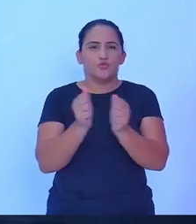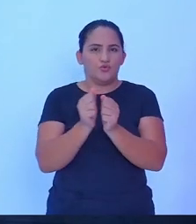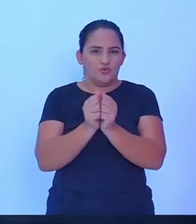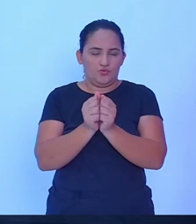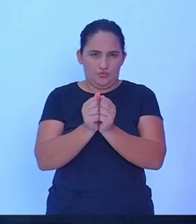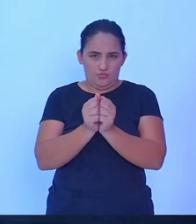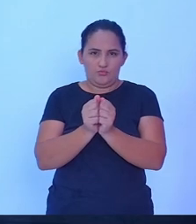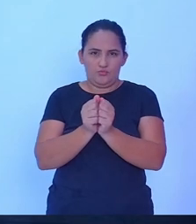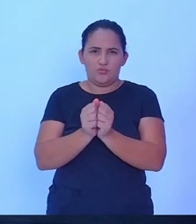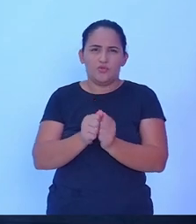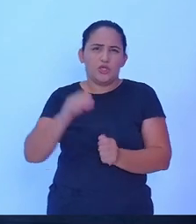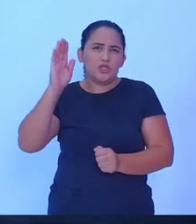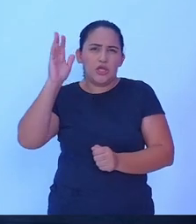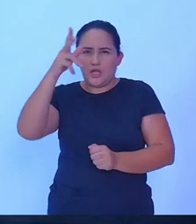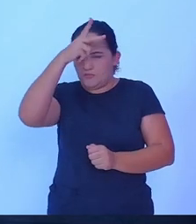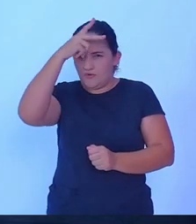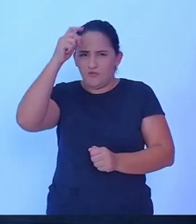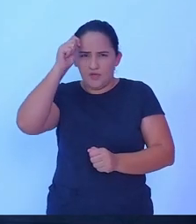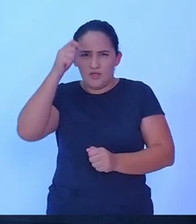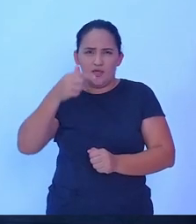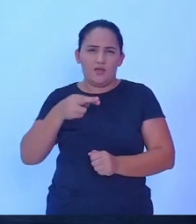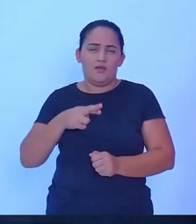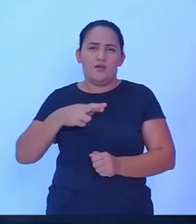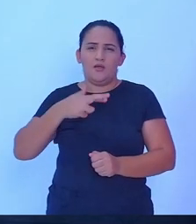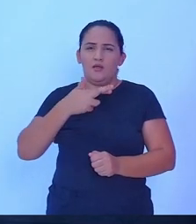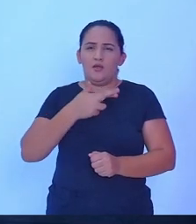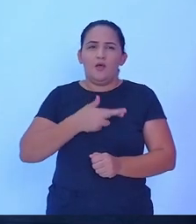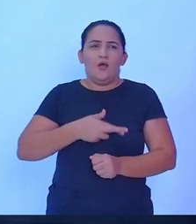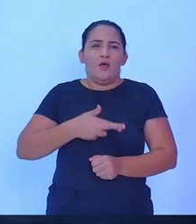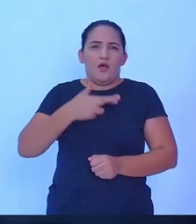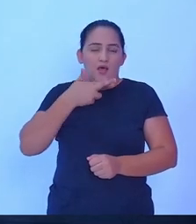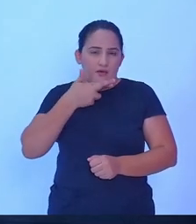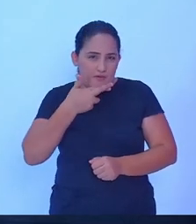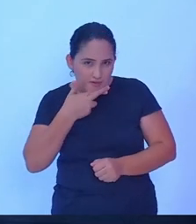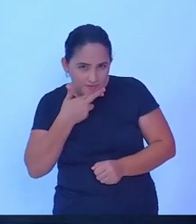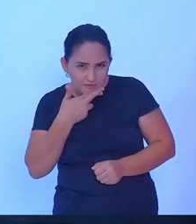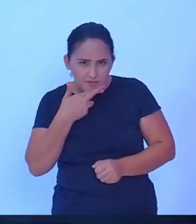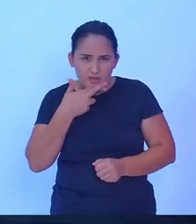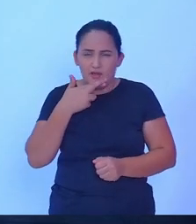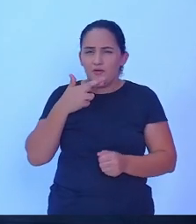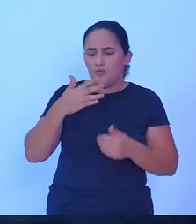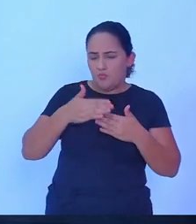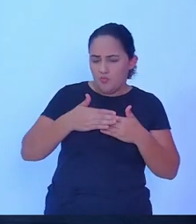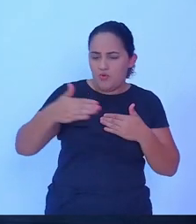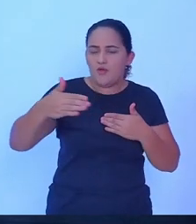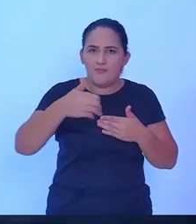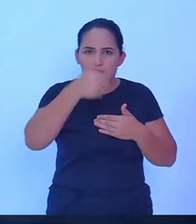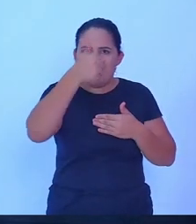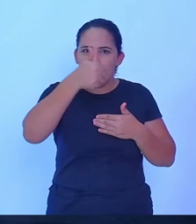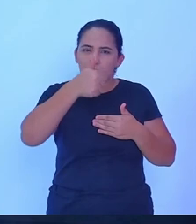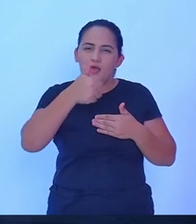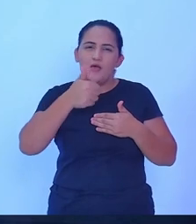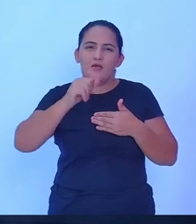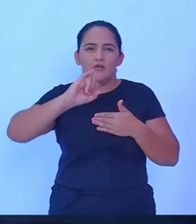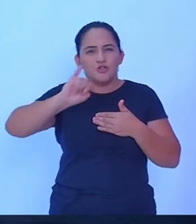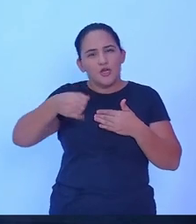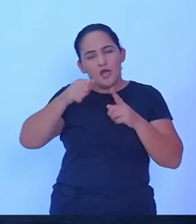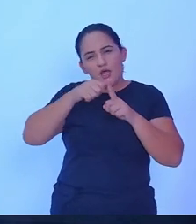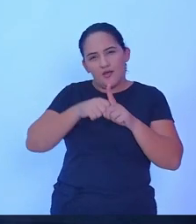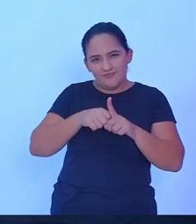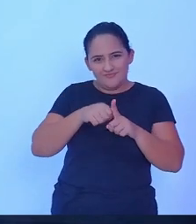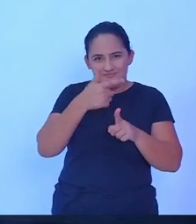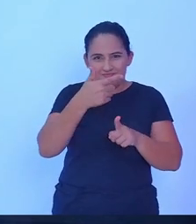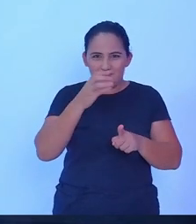Godói, a partir do dia 1º de 2025, juntos, um só, prefeito e vice-prefeito,